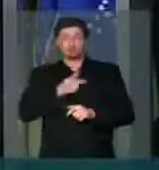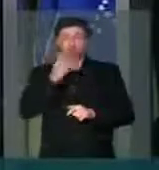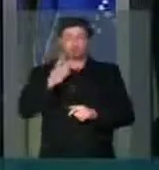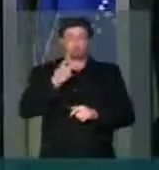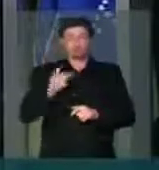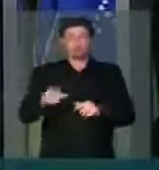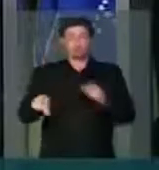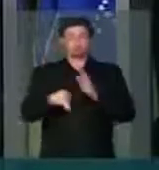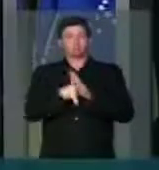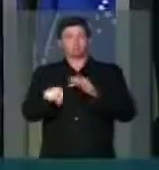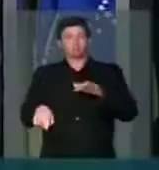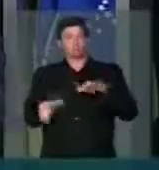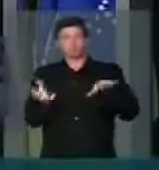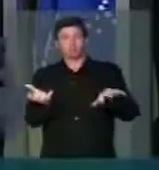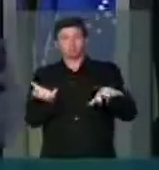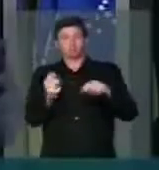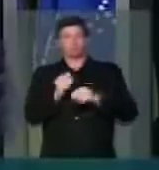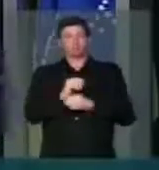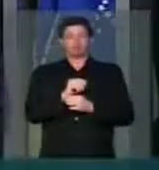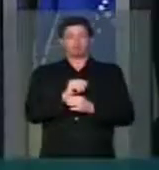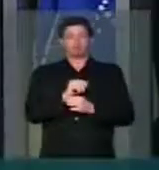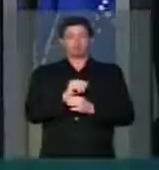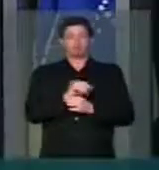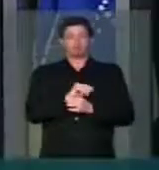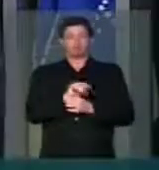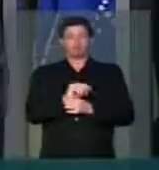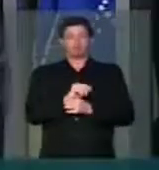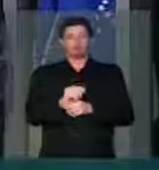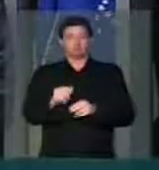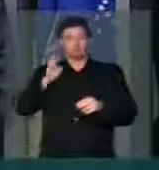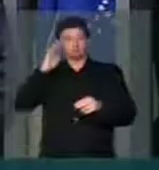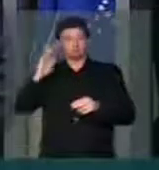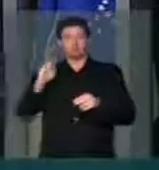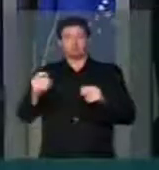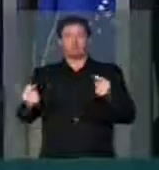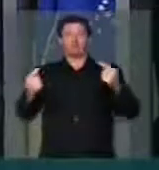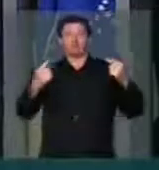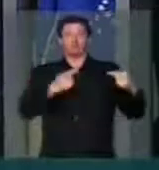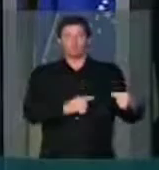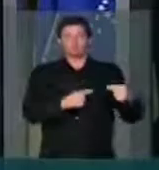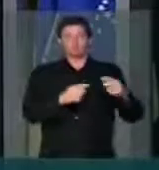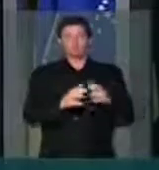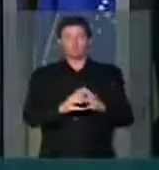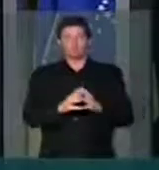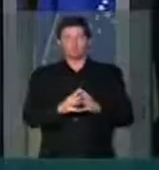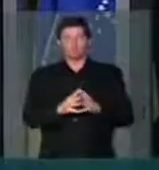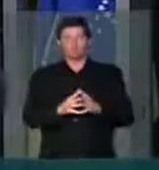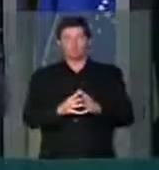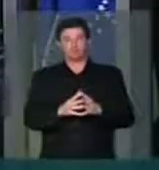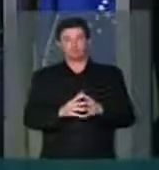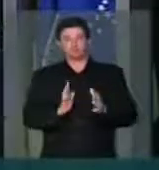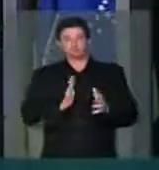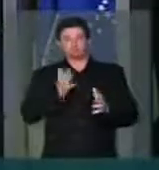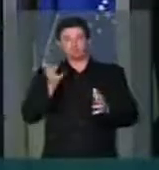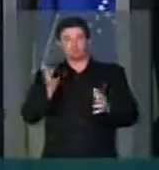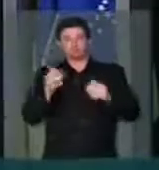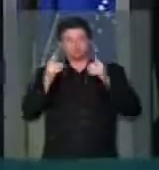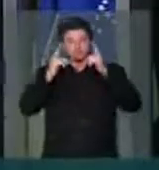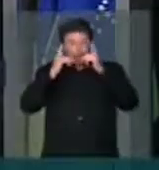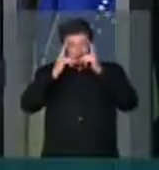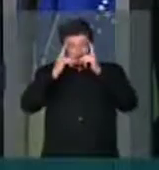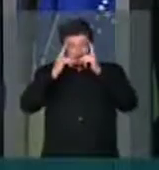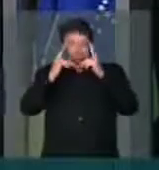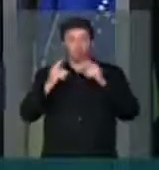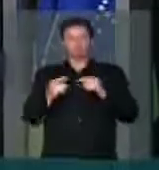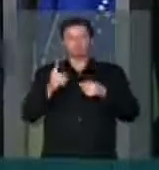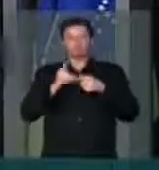ao Congresso Nacional e, particularmente, a oposição. Estarrecedora pela